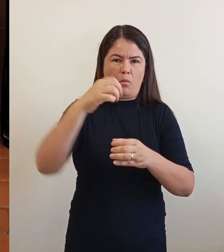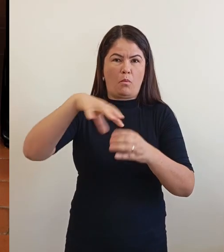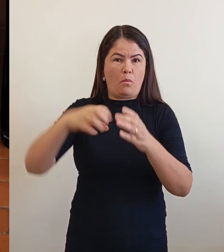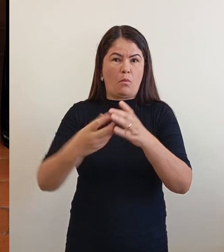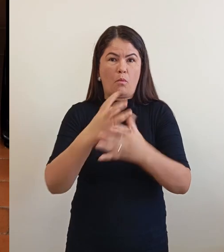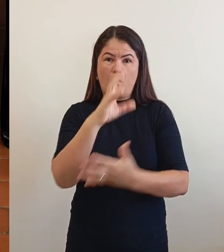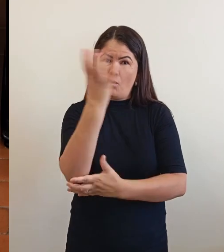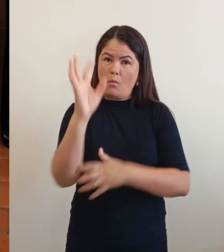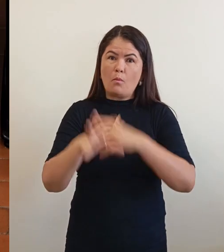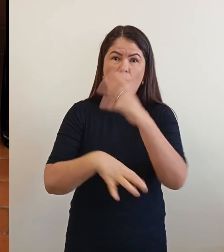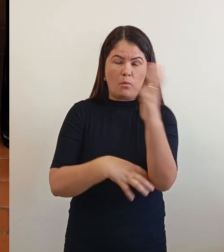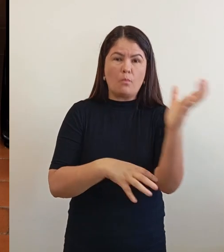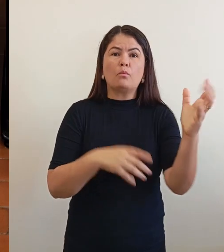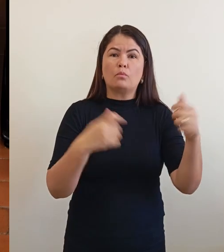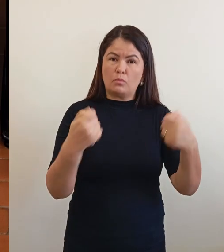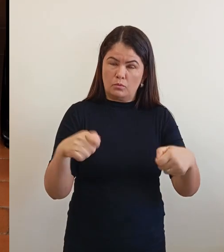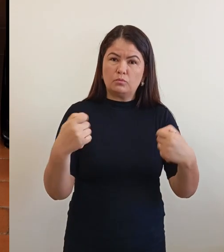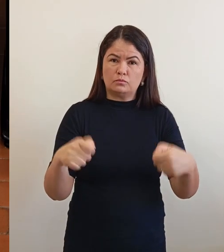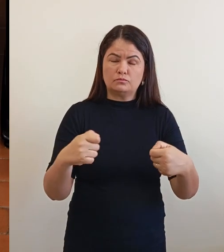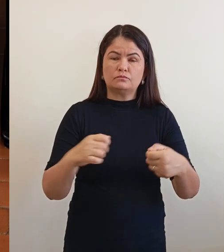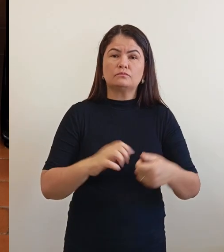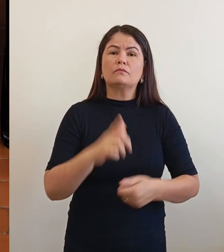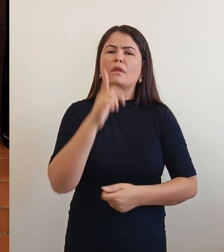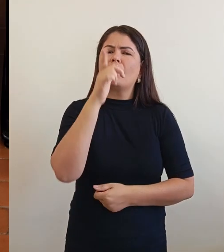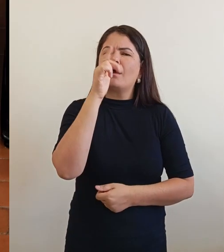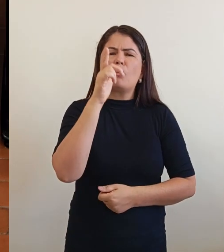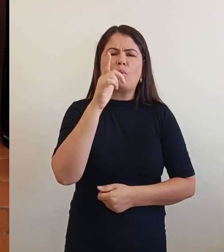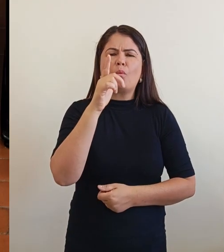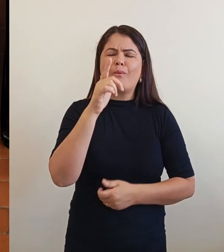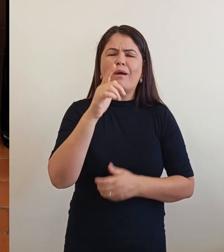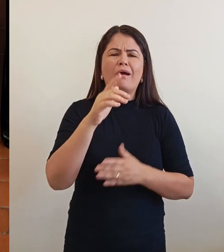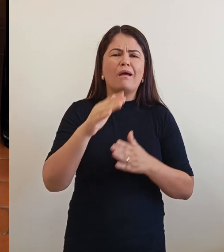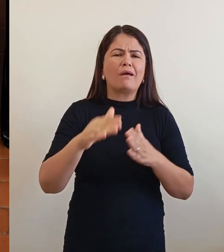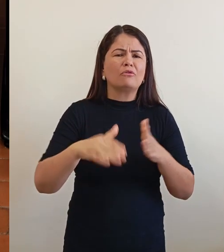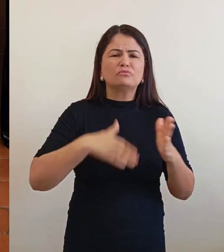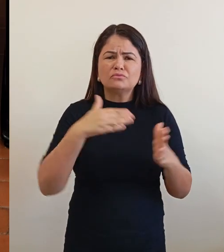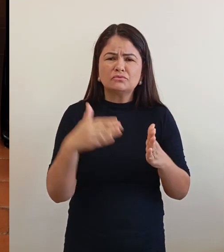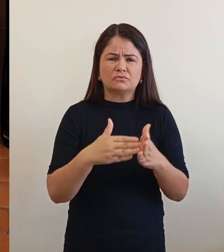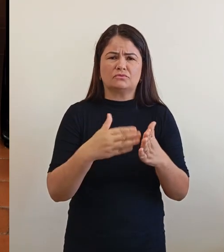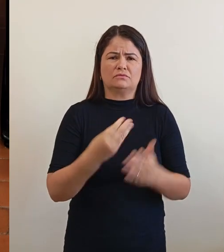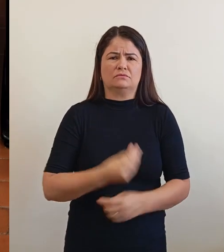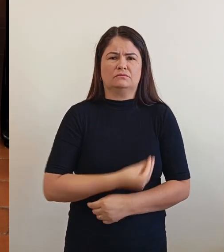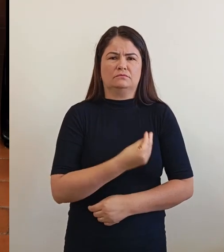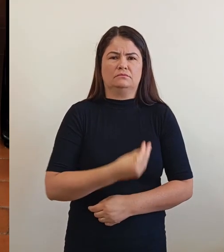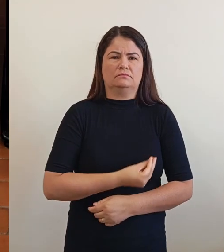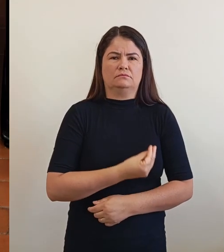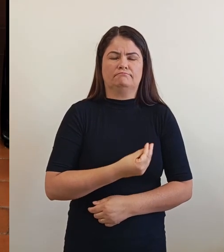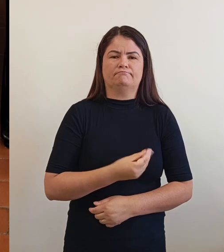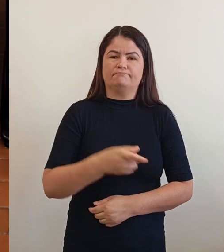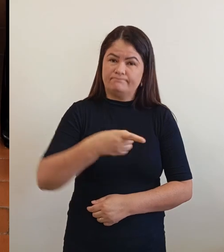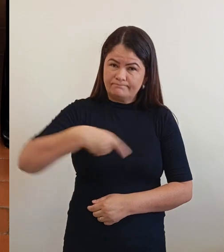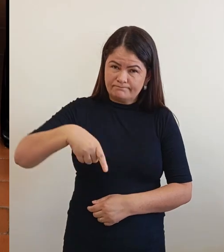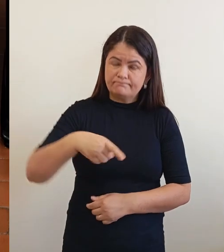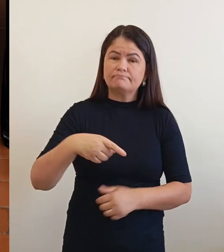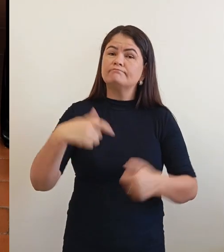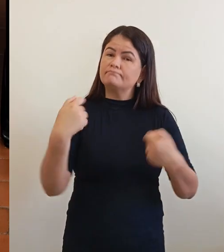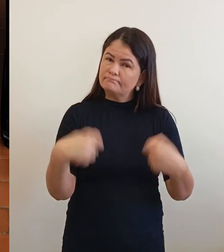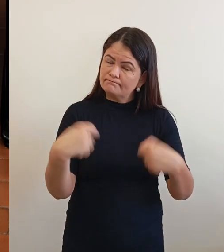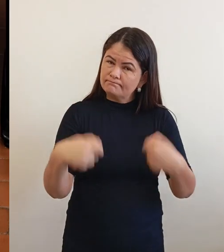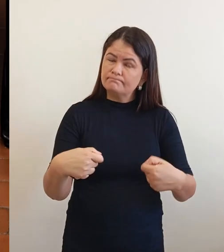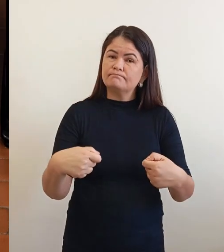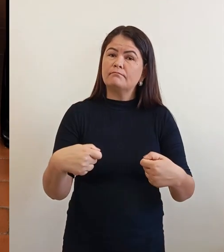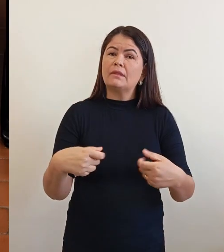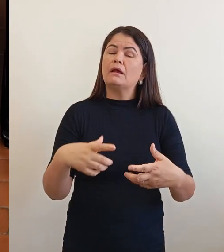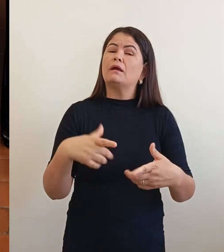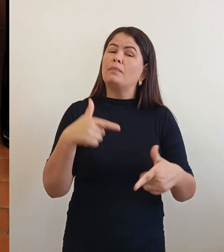a água na nossa vida é tudo. E nós vamos estar trabalhando ardamente para isso aqui no nosso